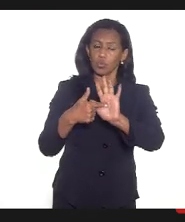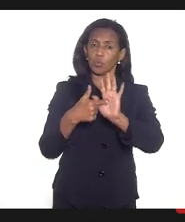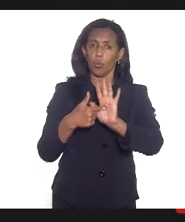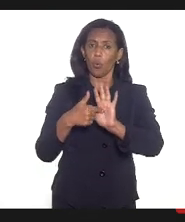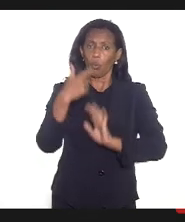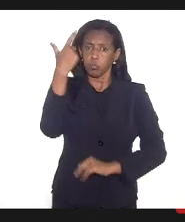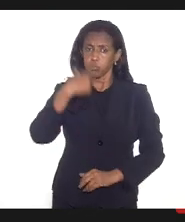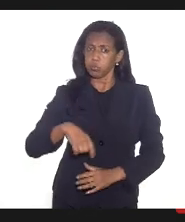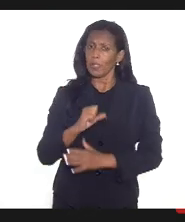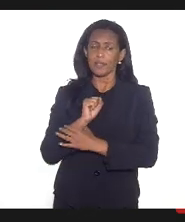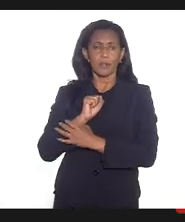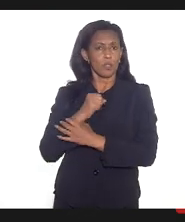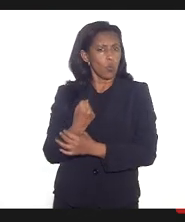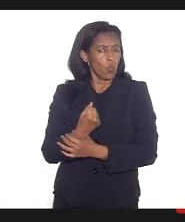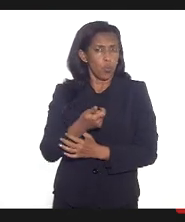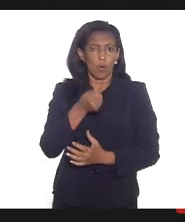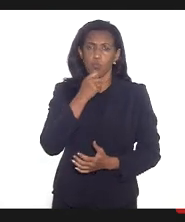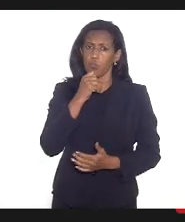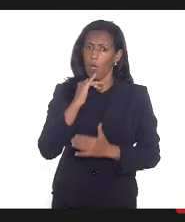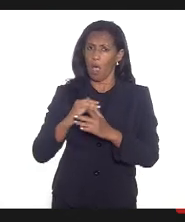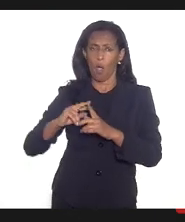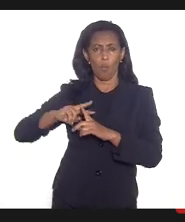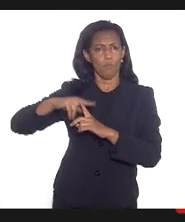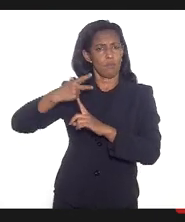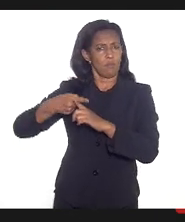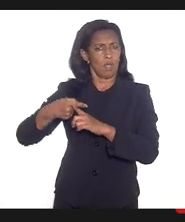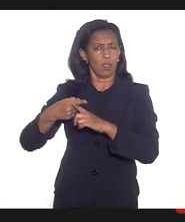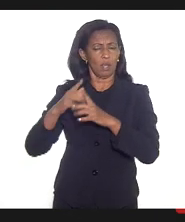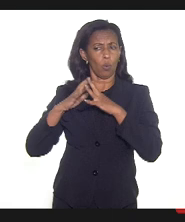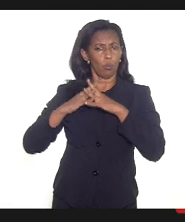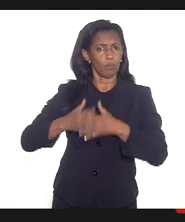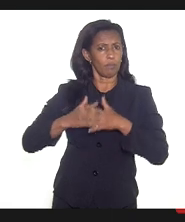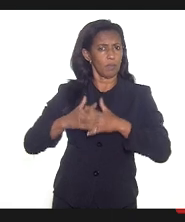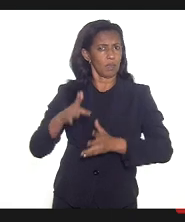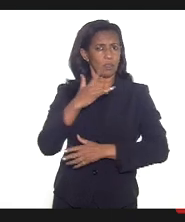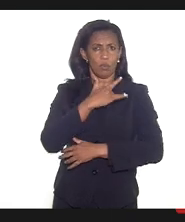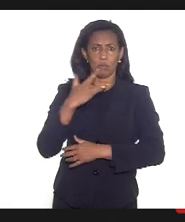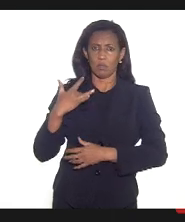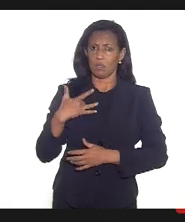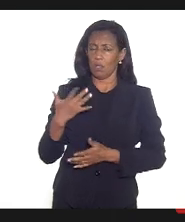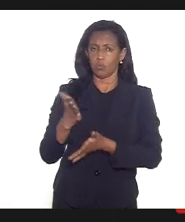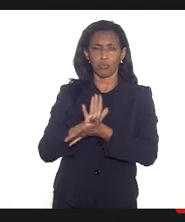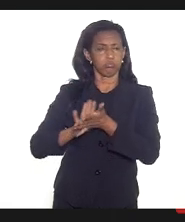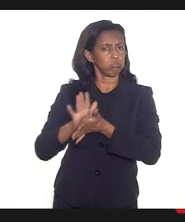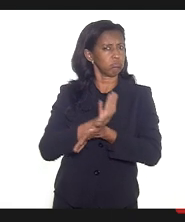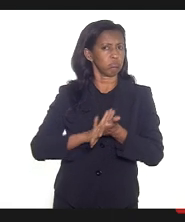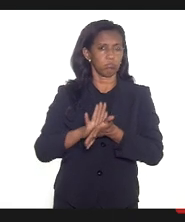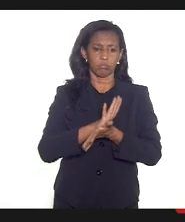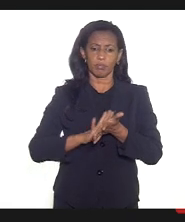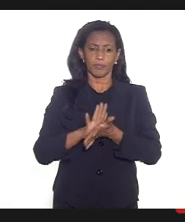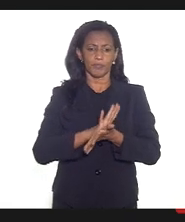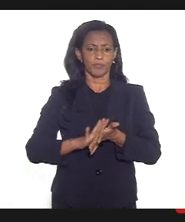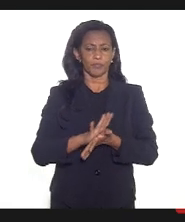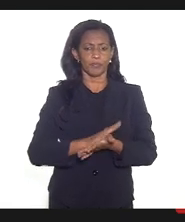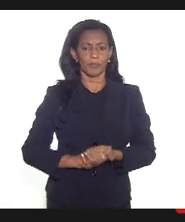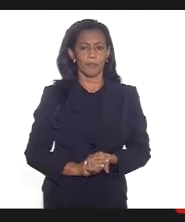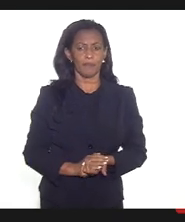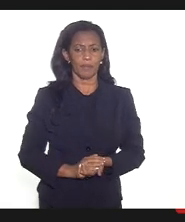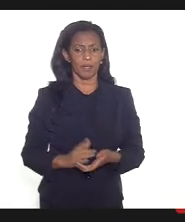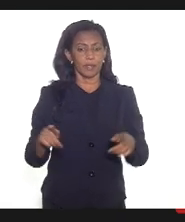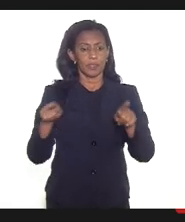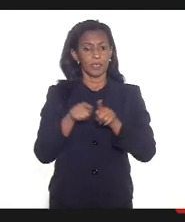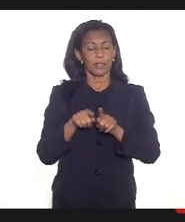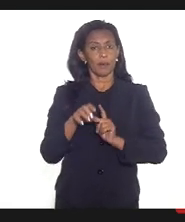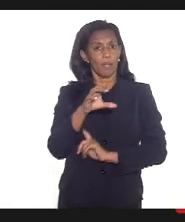é segura, que não aumenta o risco de complicações gestacionais e de desfechos adversos. E